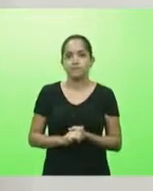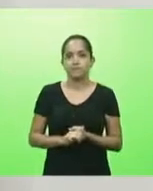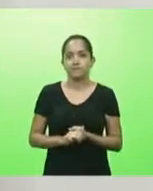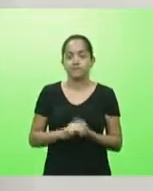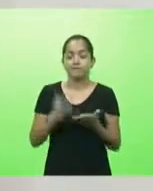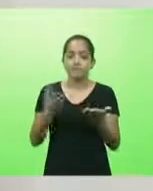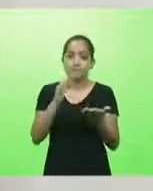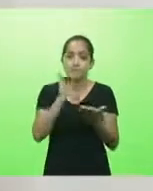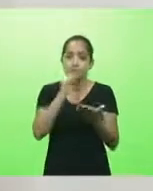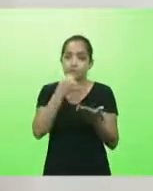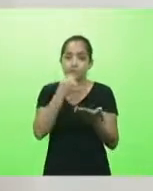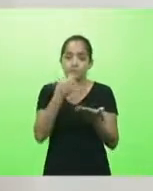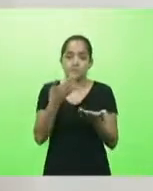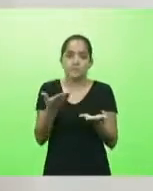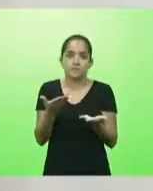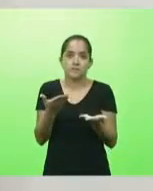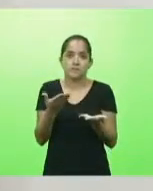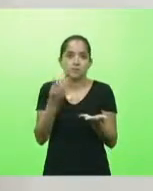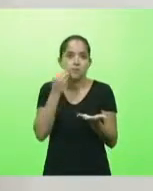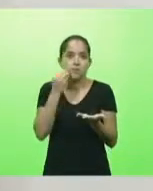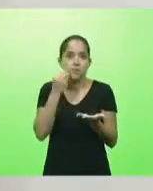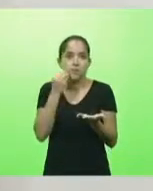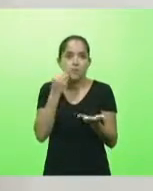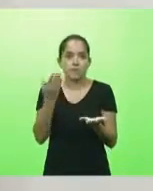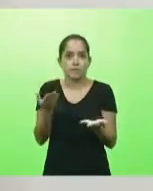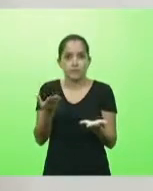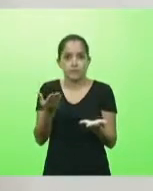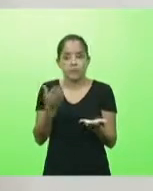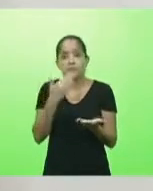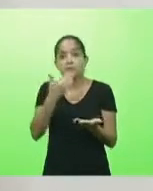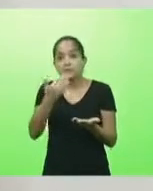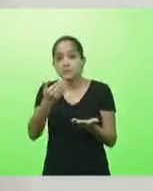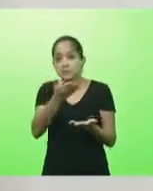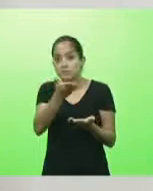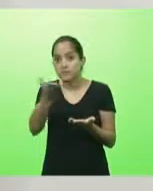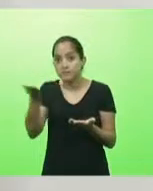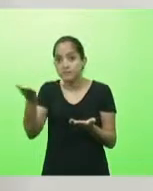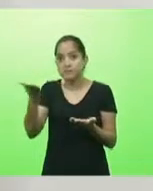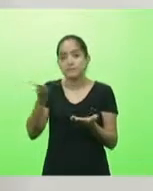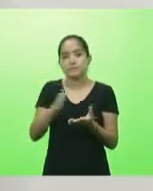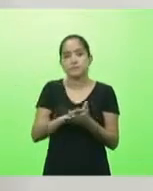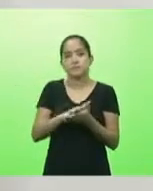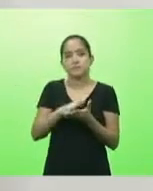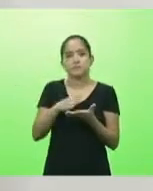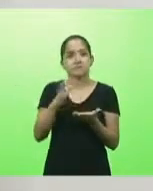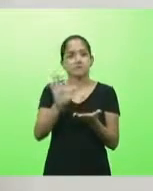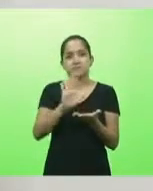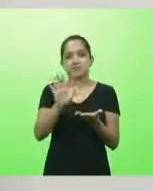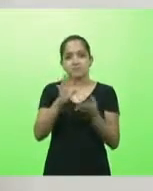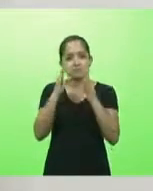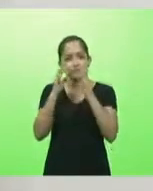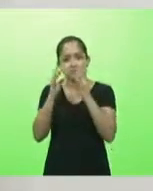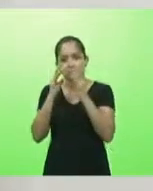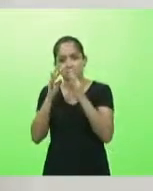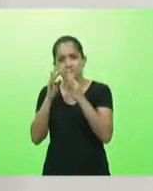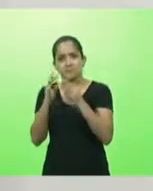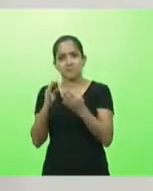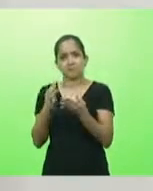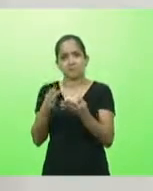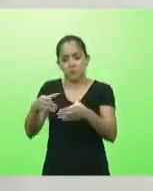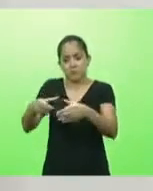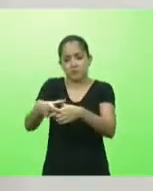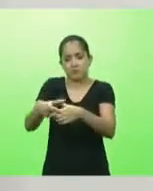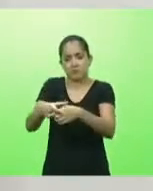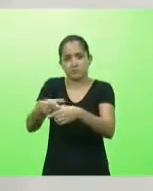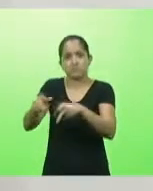Infelizmente, óbvio, a gente é obrigado a pedir para os senhores, não ouçam, não ouçam a pequena parcela da população